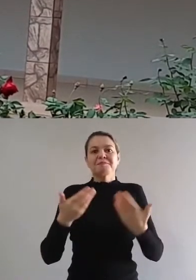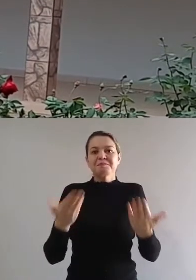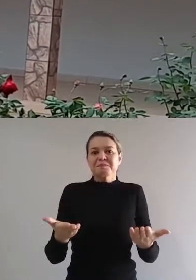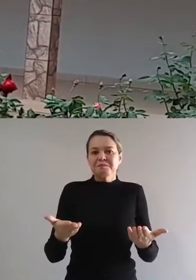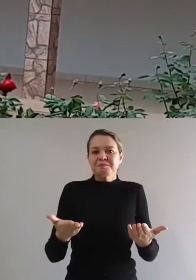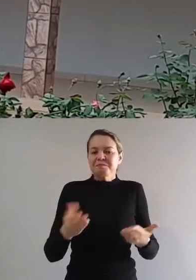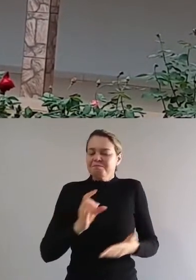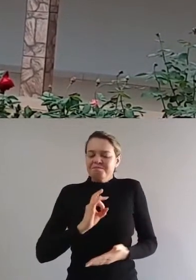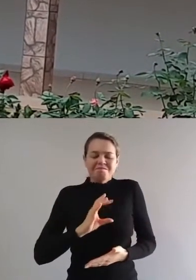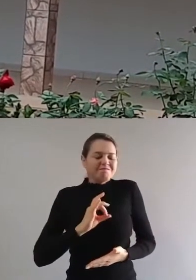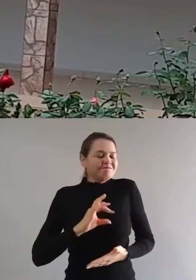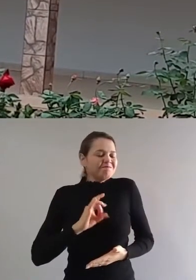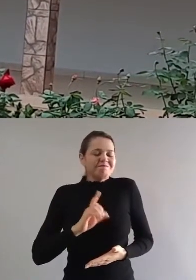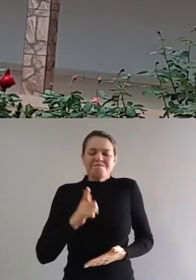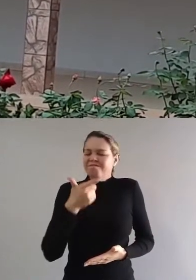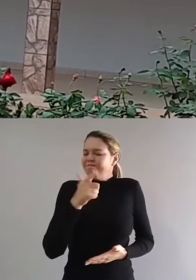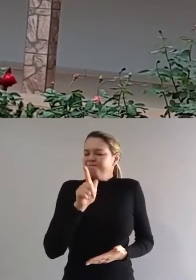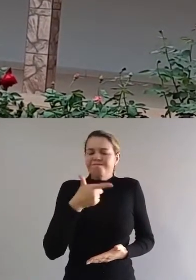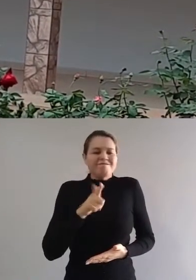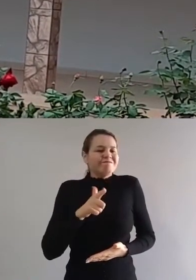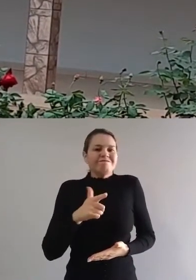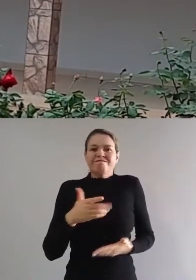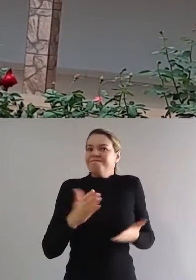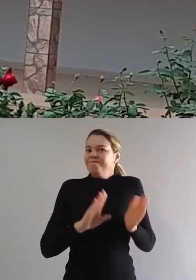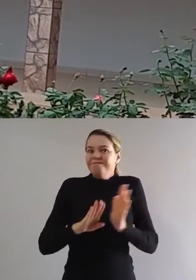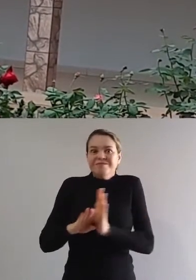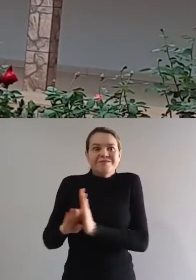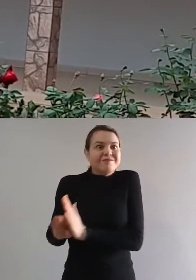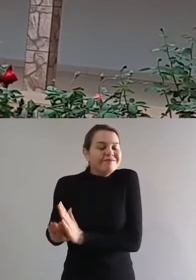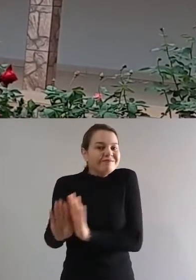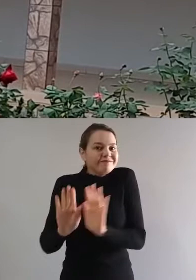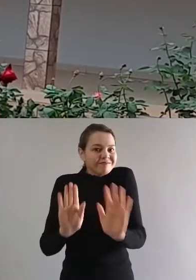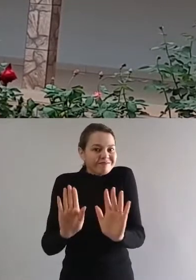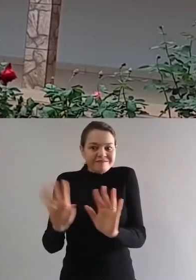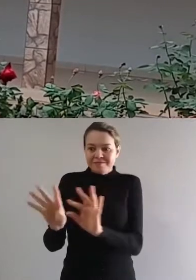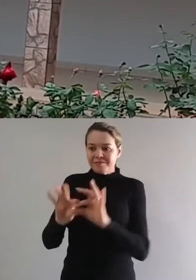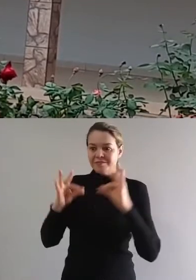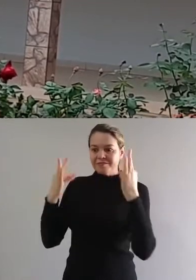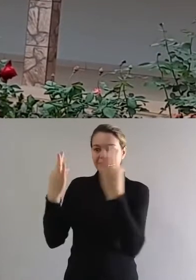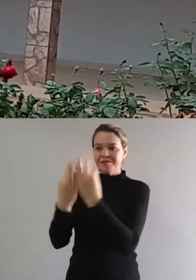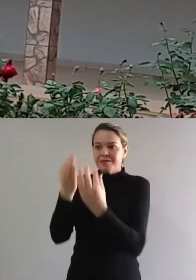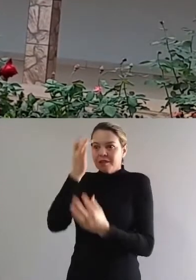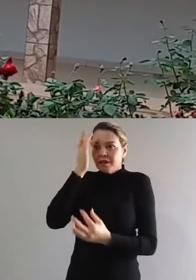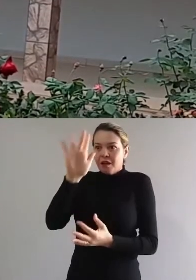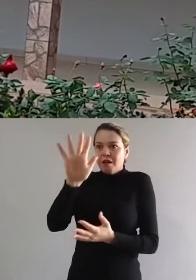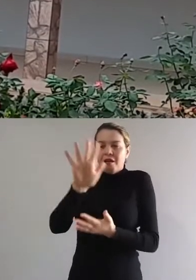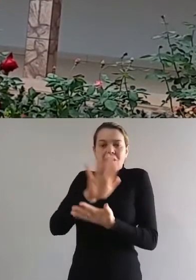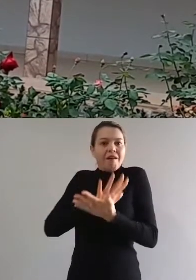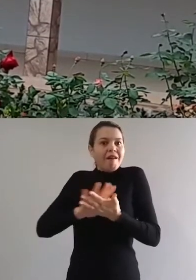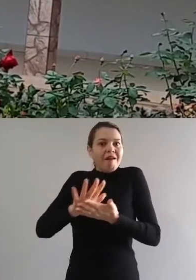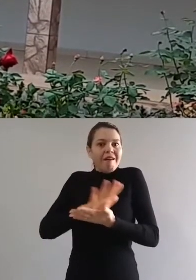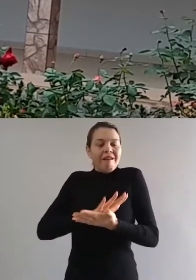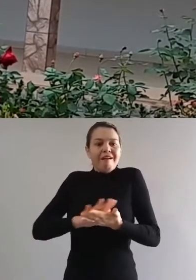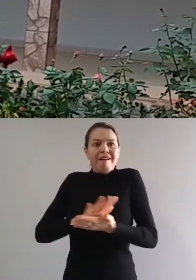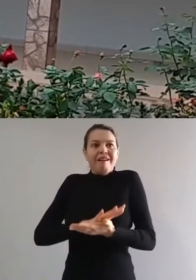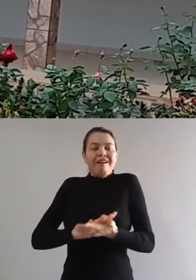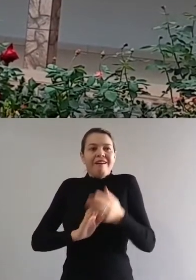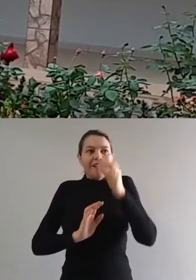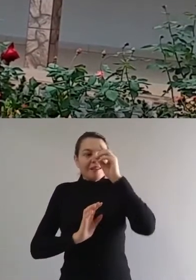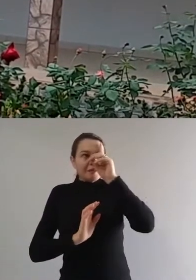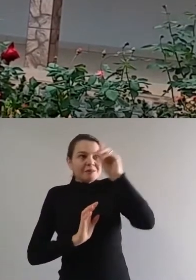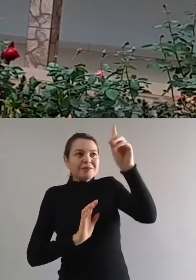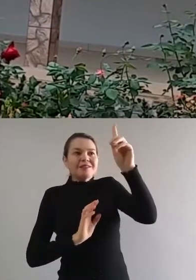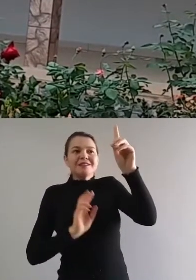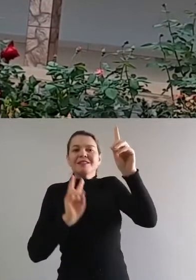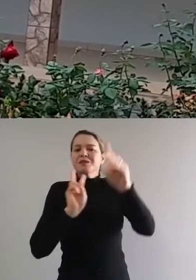ficar com medo. Minha família também nem sabia de nada, mas Deus cuidou de tudo. Tanto que quando